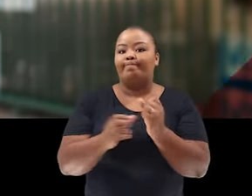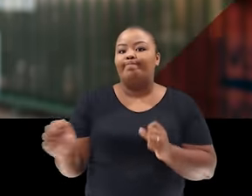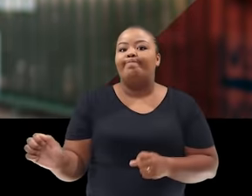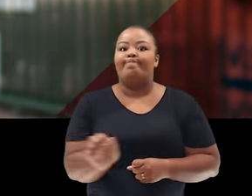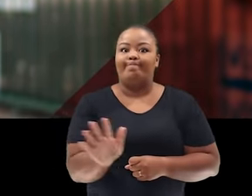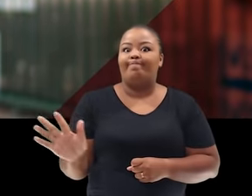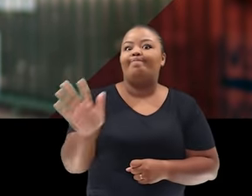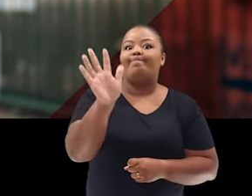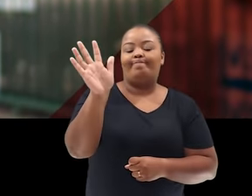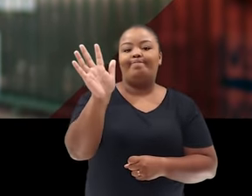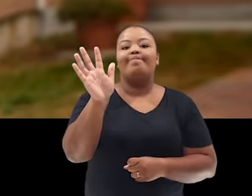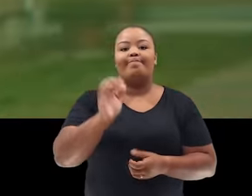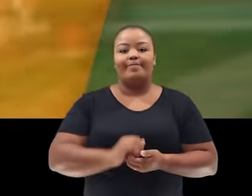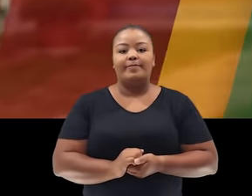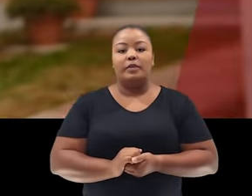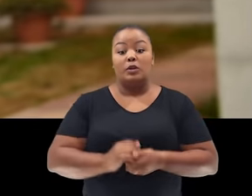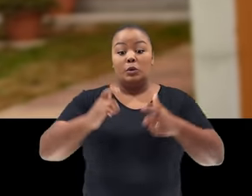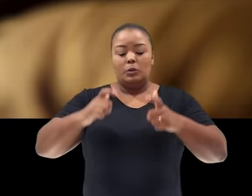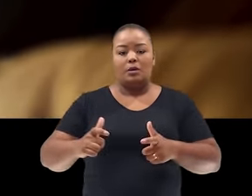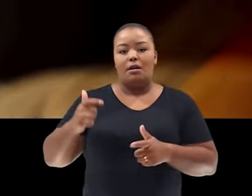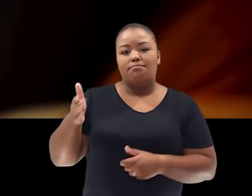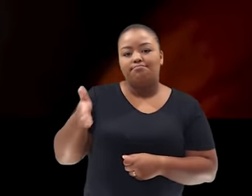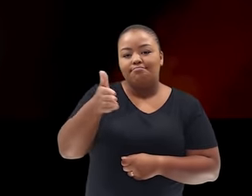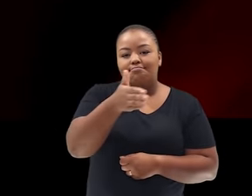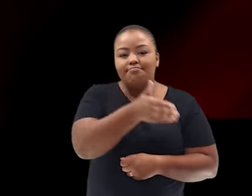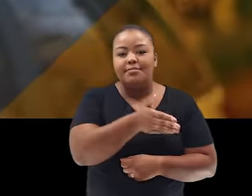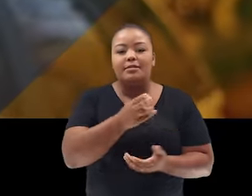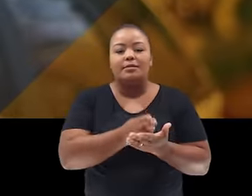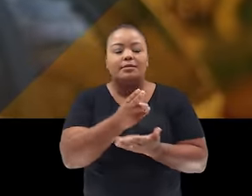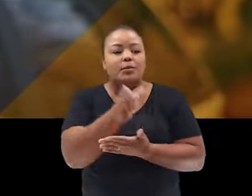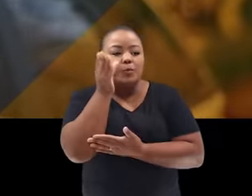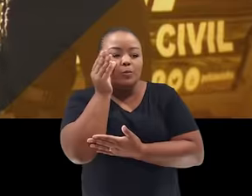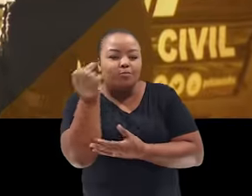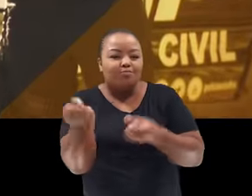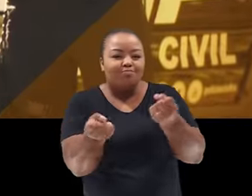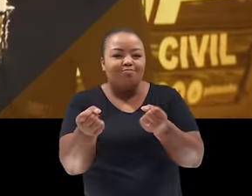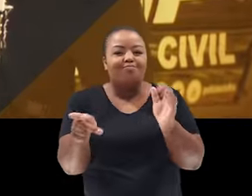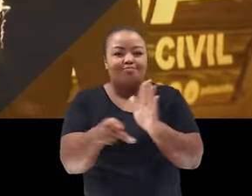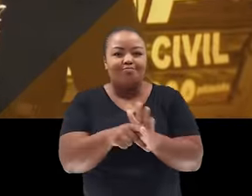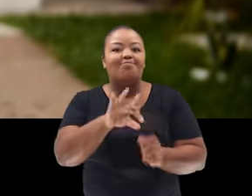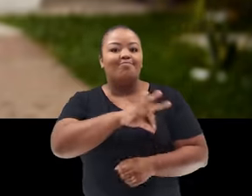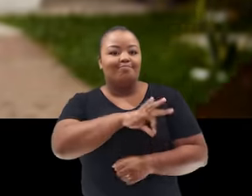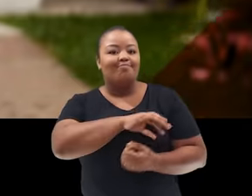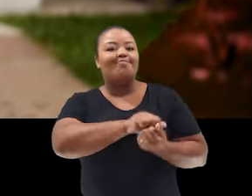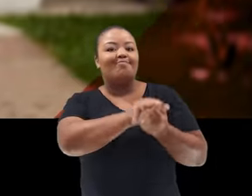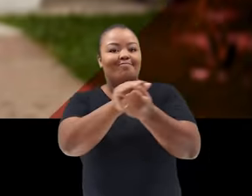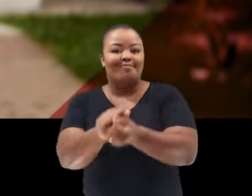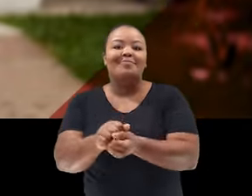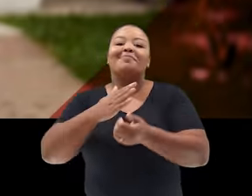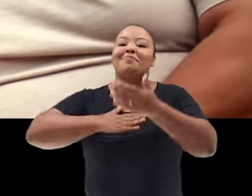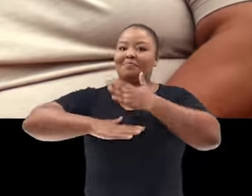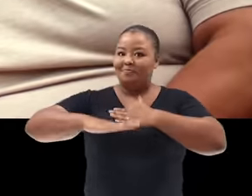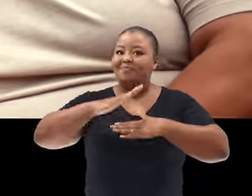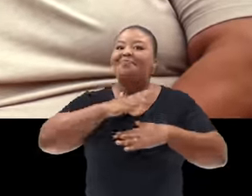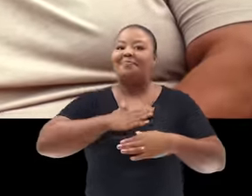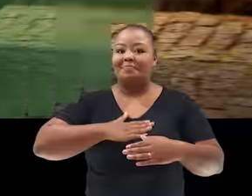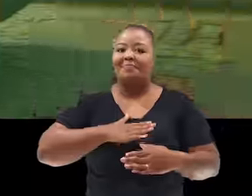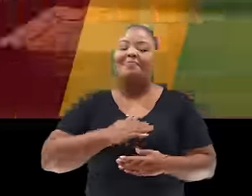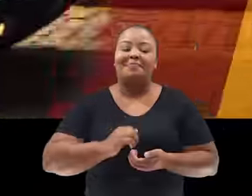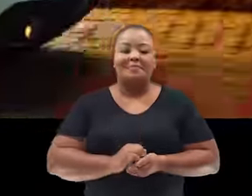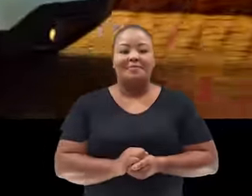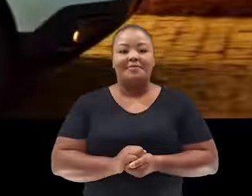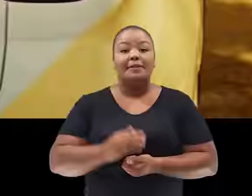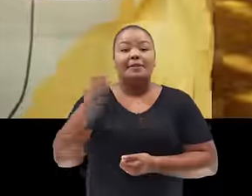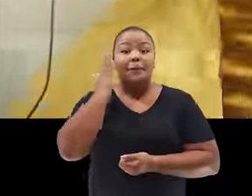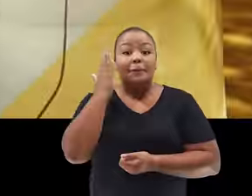a gente valoriza demais. Aonde eu passo, tô sempre vendo a viatura passando junto, né? Isso aí é tranquilidade pra nós aqui.